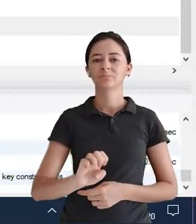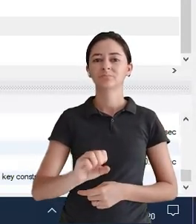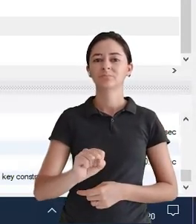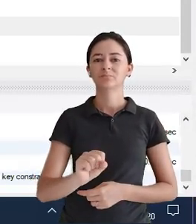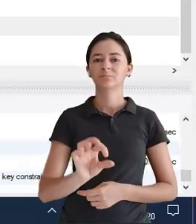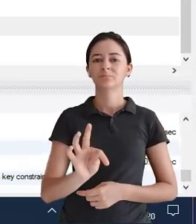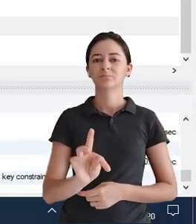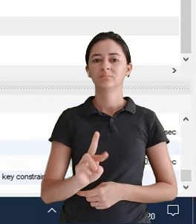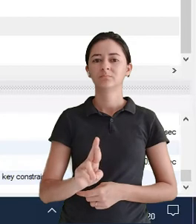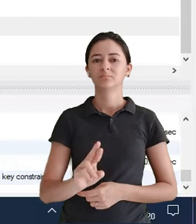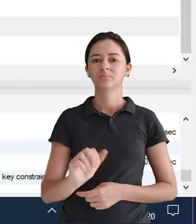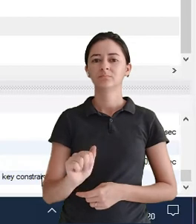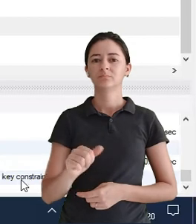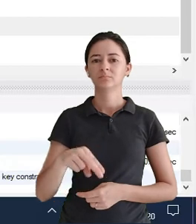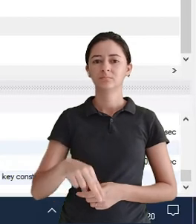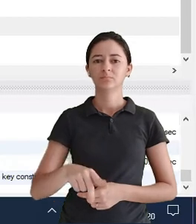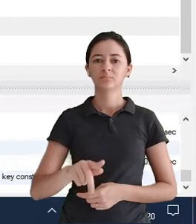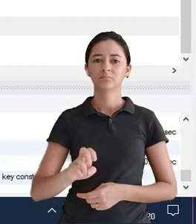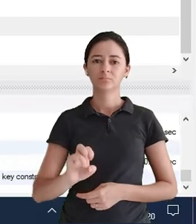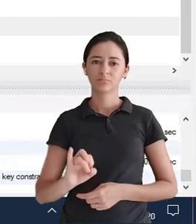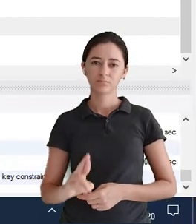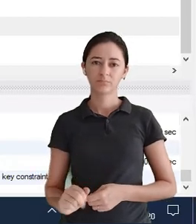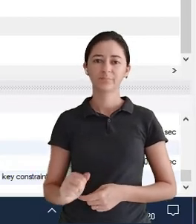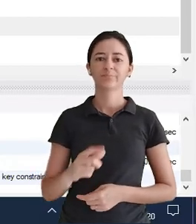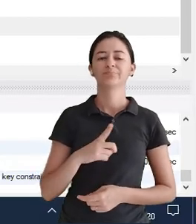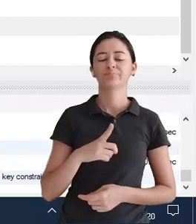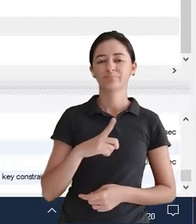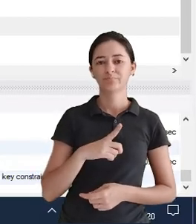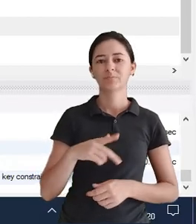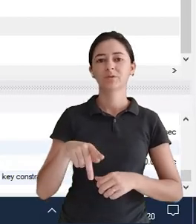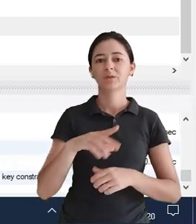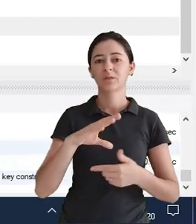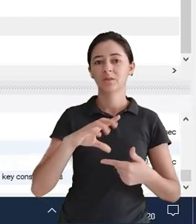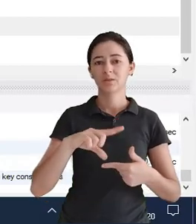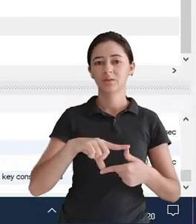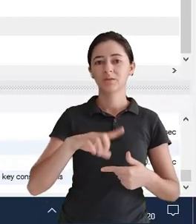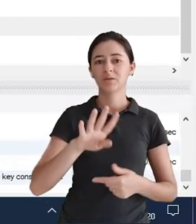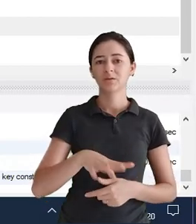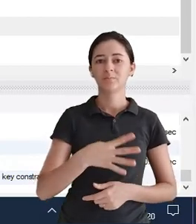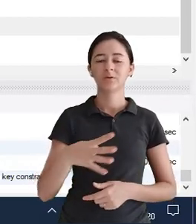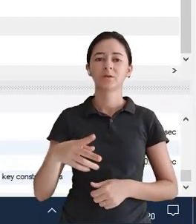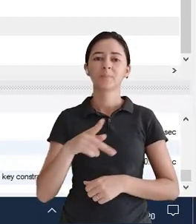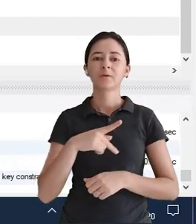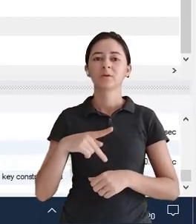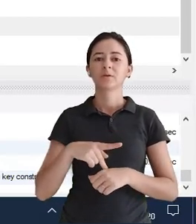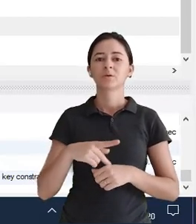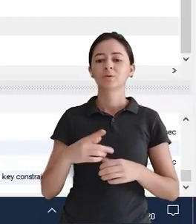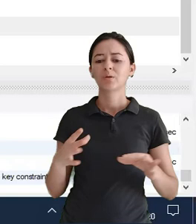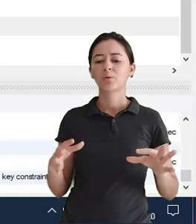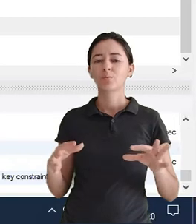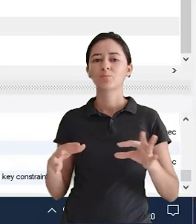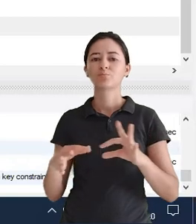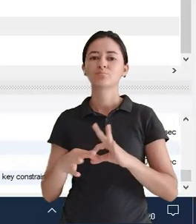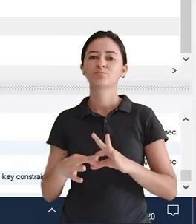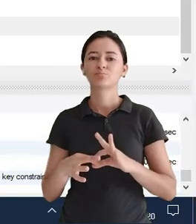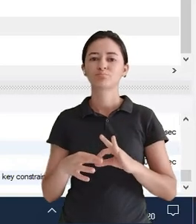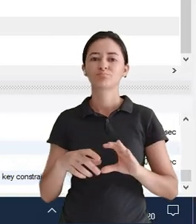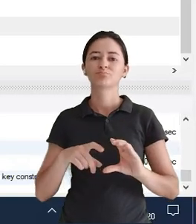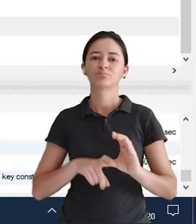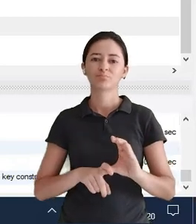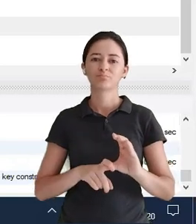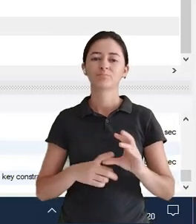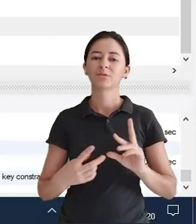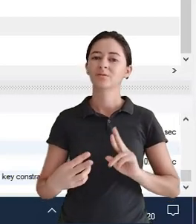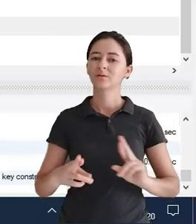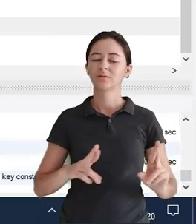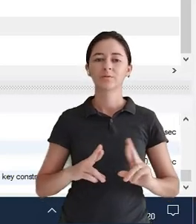estrangeira Amarrada Nessa tabela Ou seja A tabela país Tem uma chave estrangeira Em outra Ou em outra